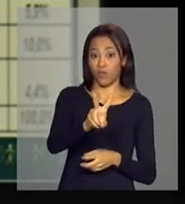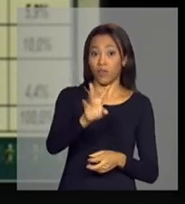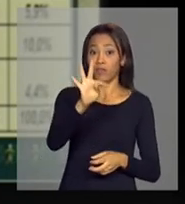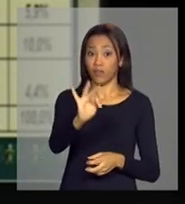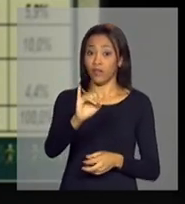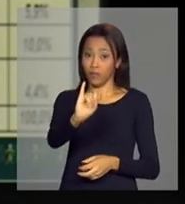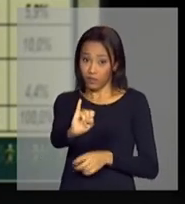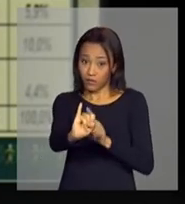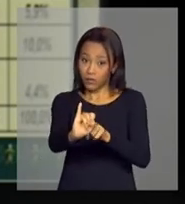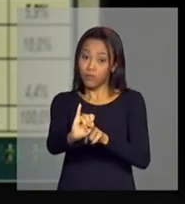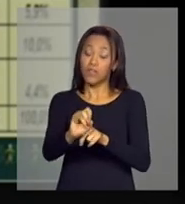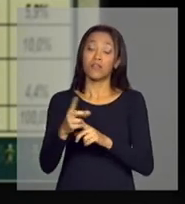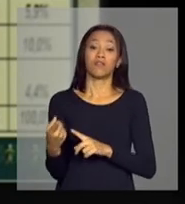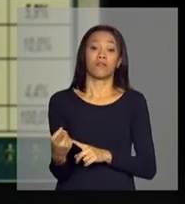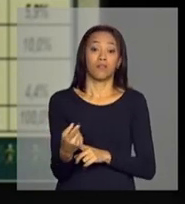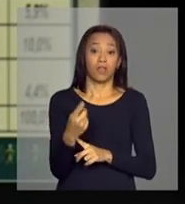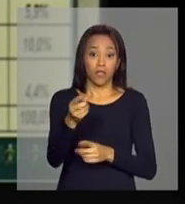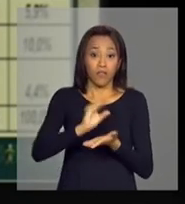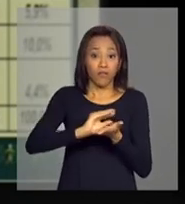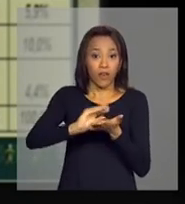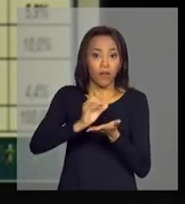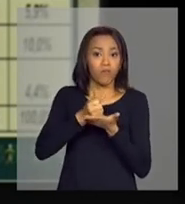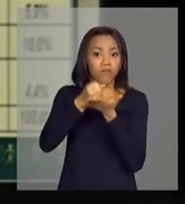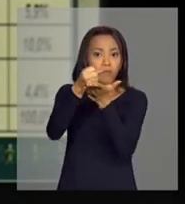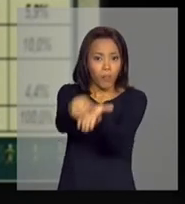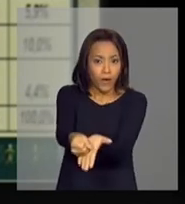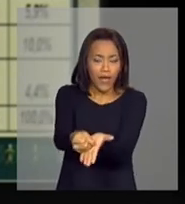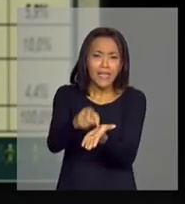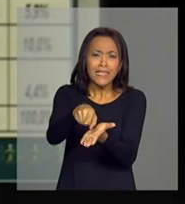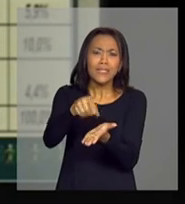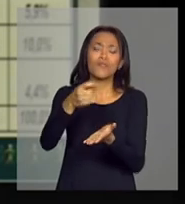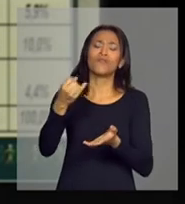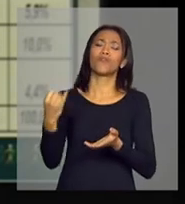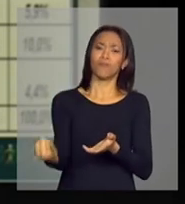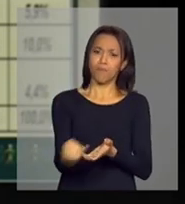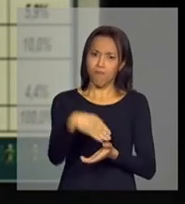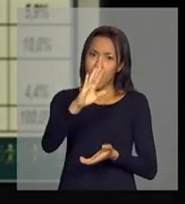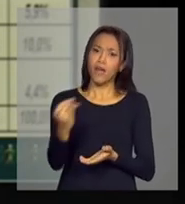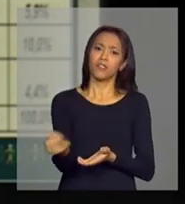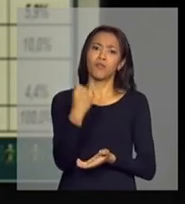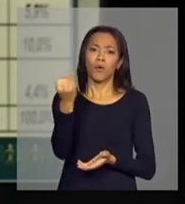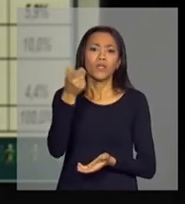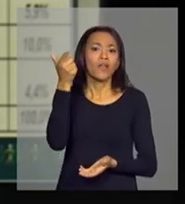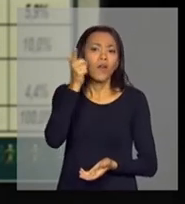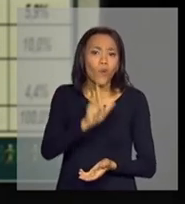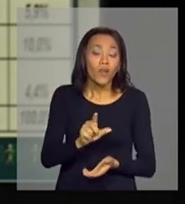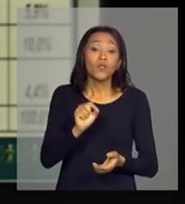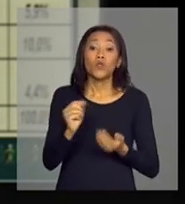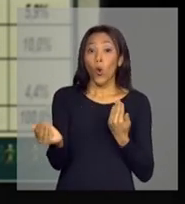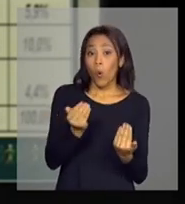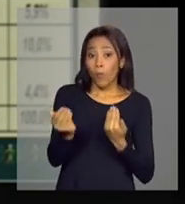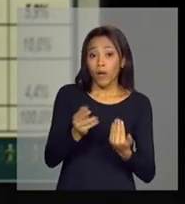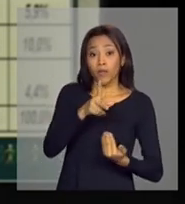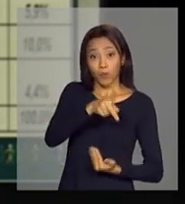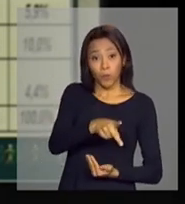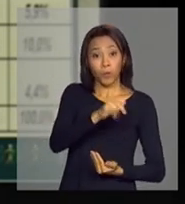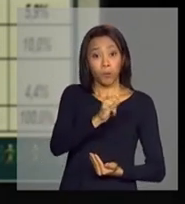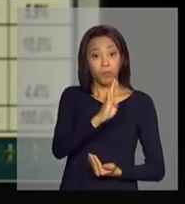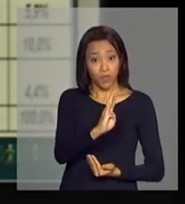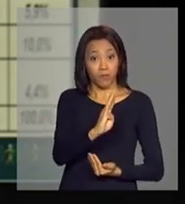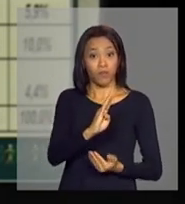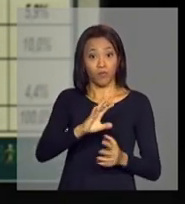valor de transformação industrial, ele foi mais importante, o ganho aí, do que a participação no PIB como um todo,